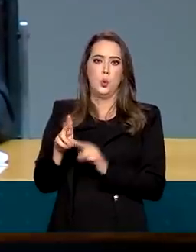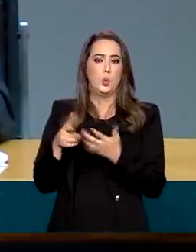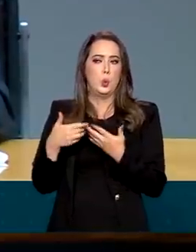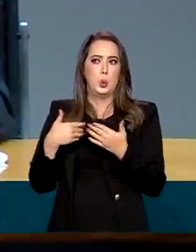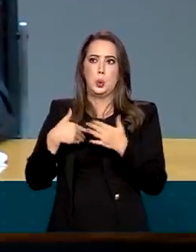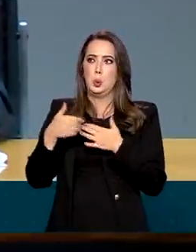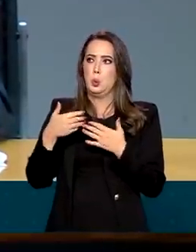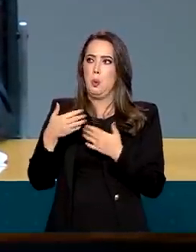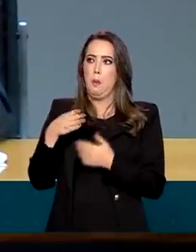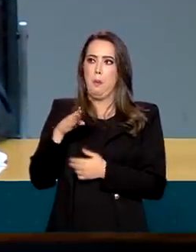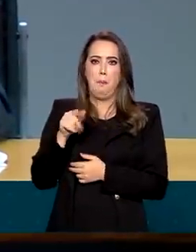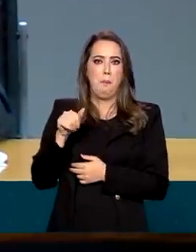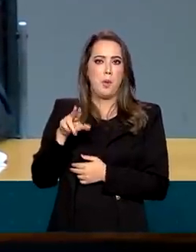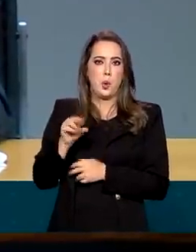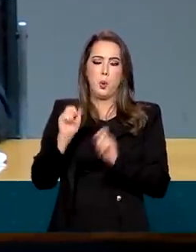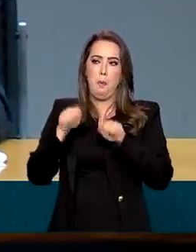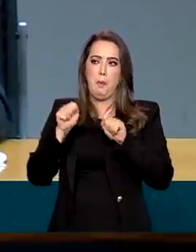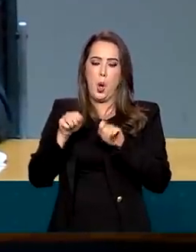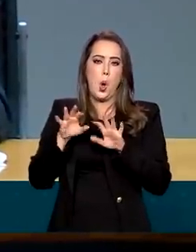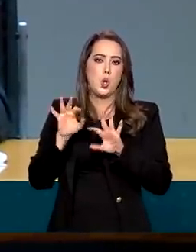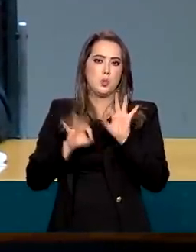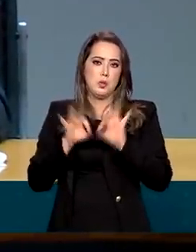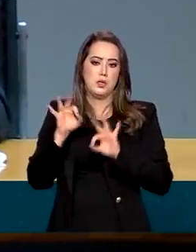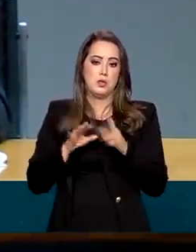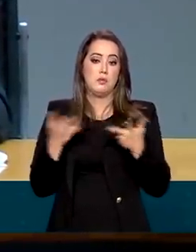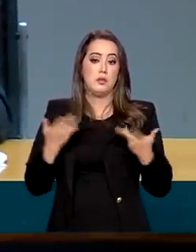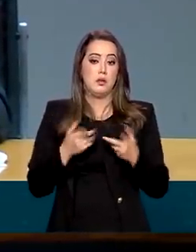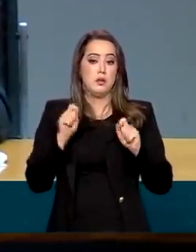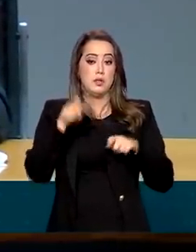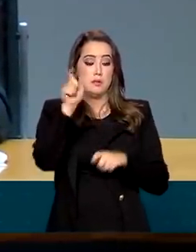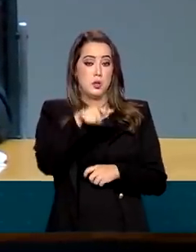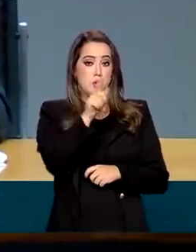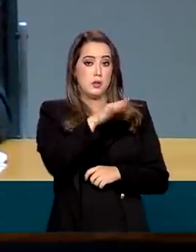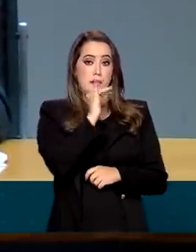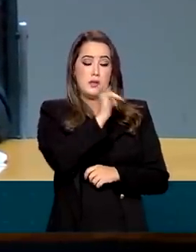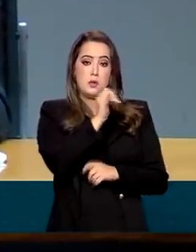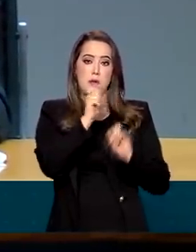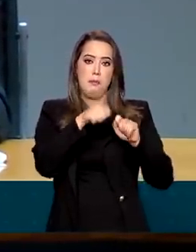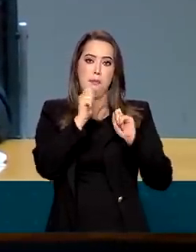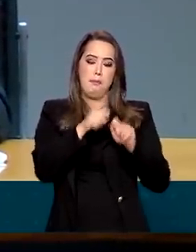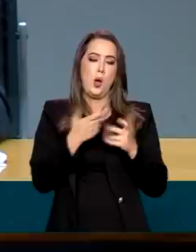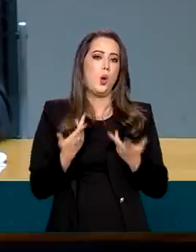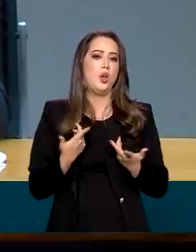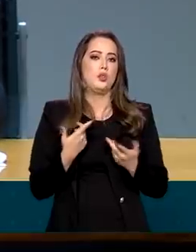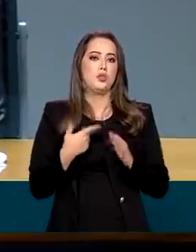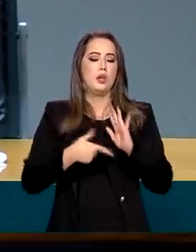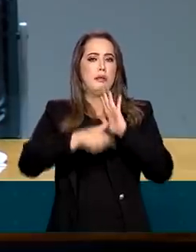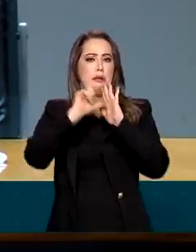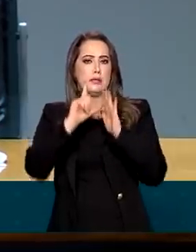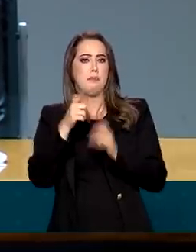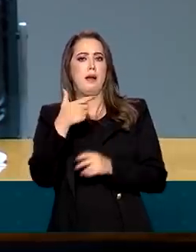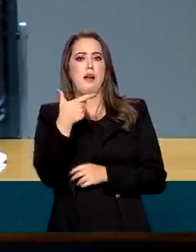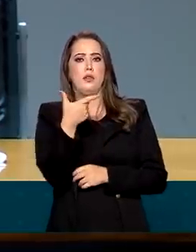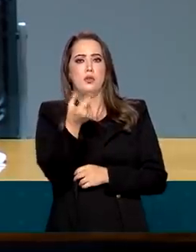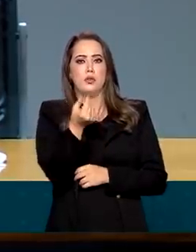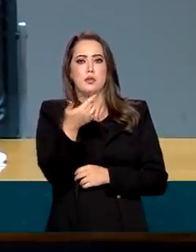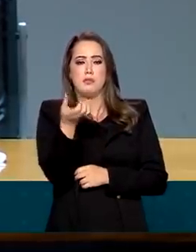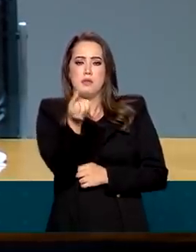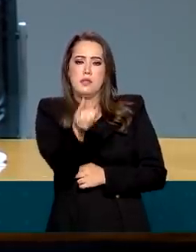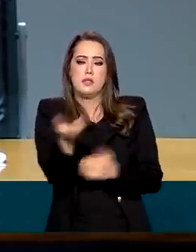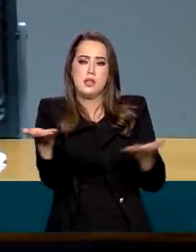de fazer uma antecipação de 2026 para agora. Que é uma ideia interessante, embora seja vista como